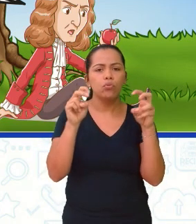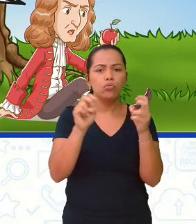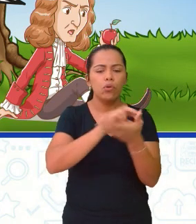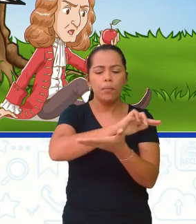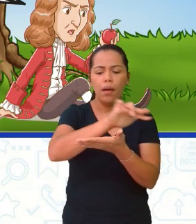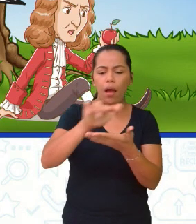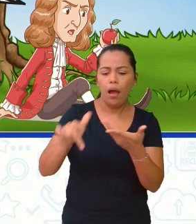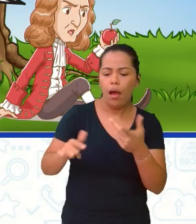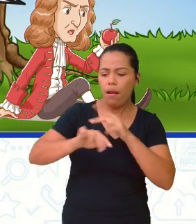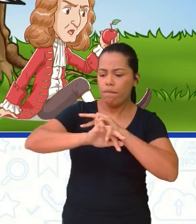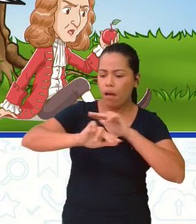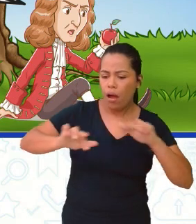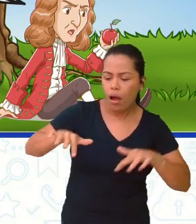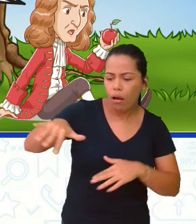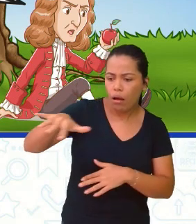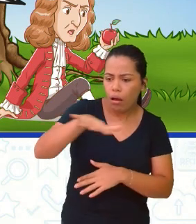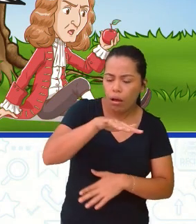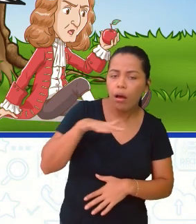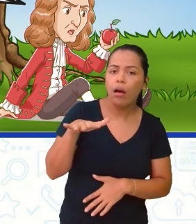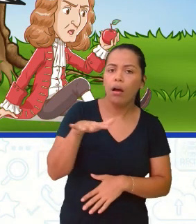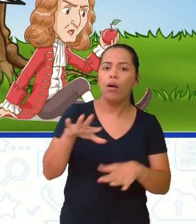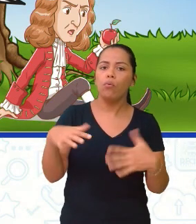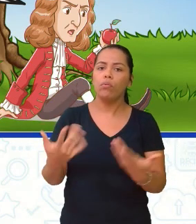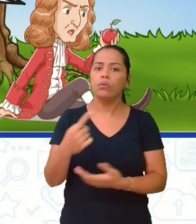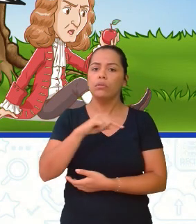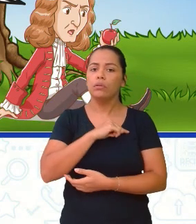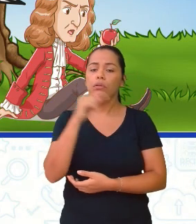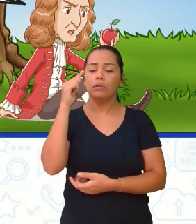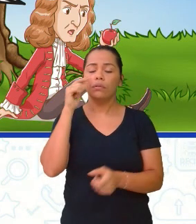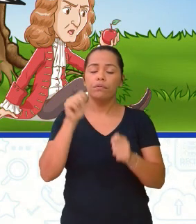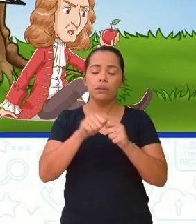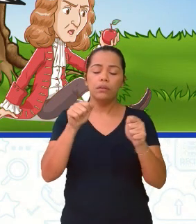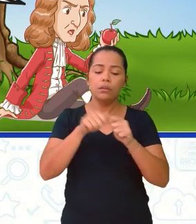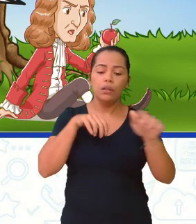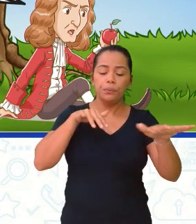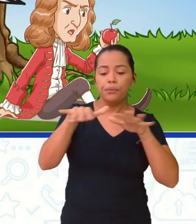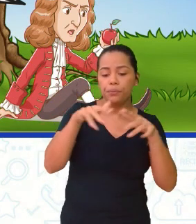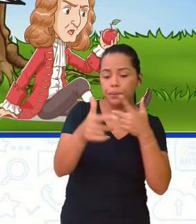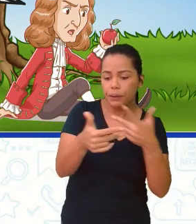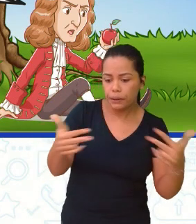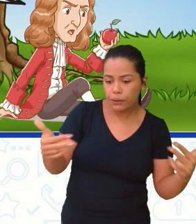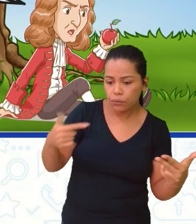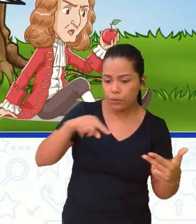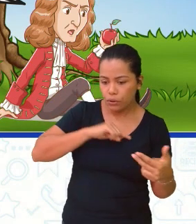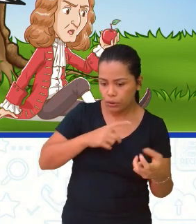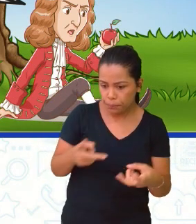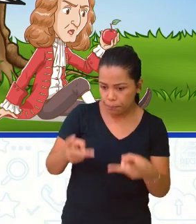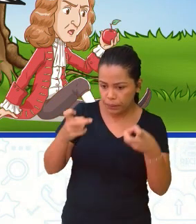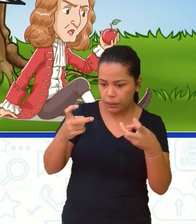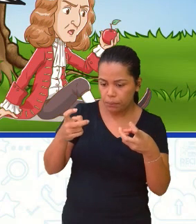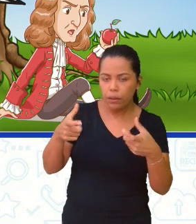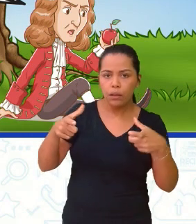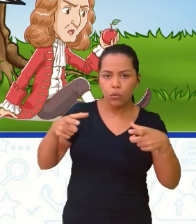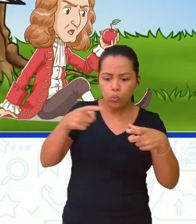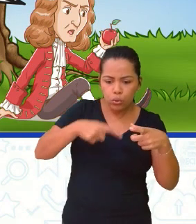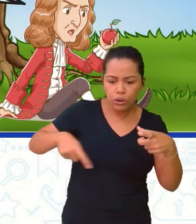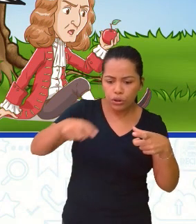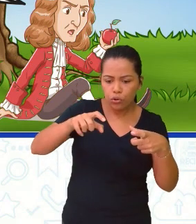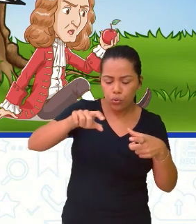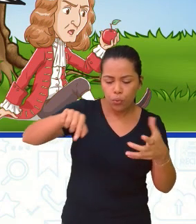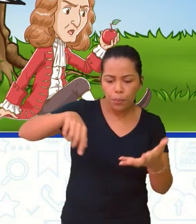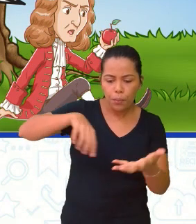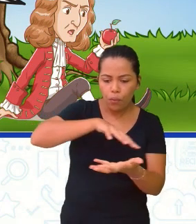apresentavam as cores, e quando a gente movimentava, a gente percebia que as cores, né? Era como se tivessem desaparecido,